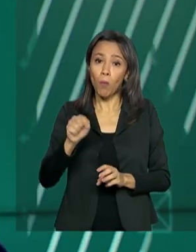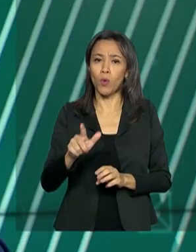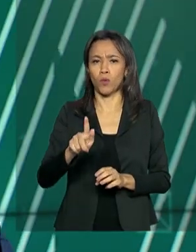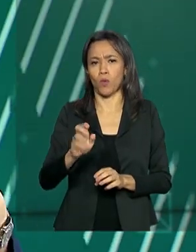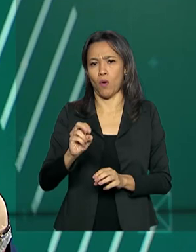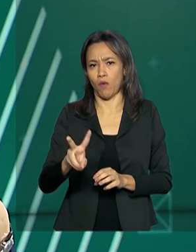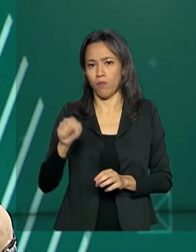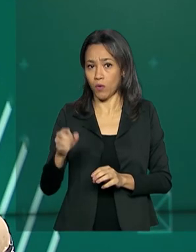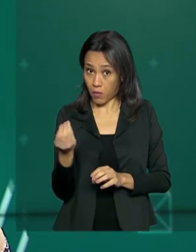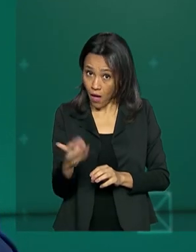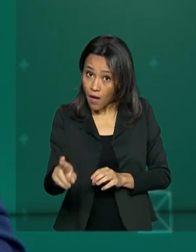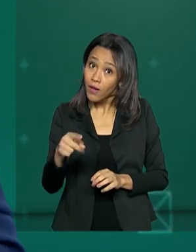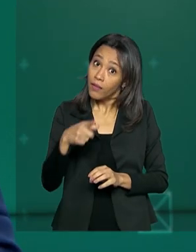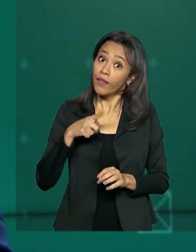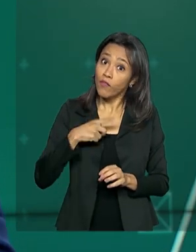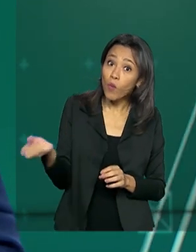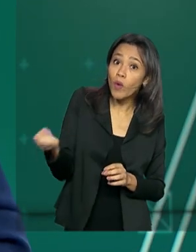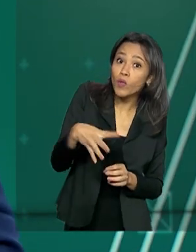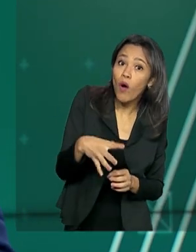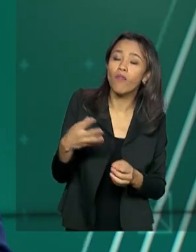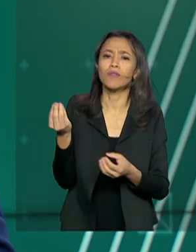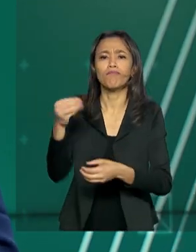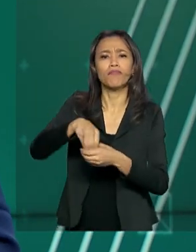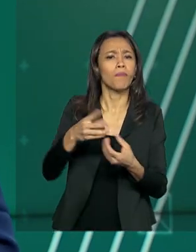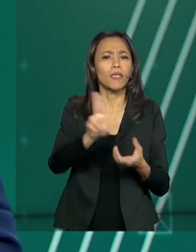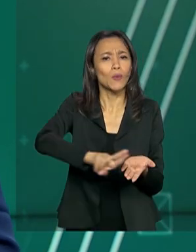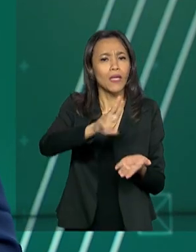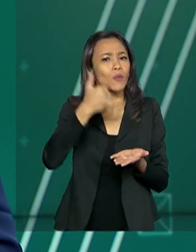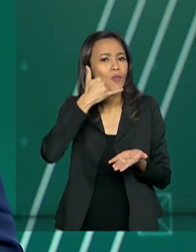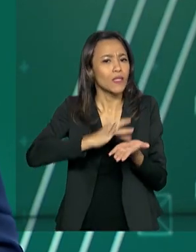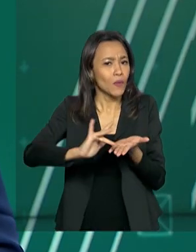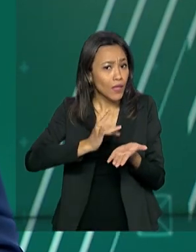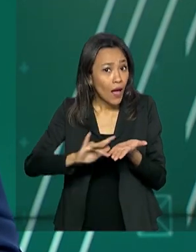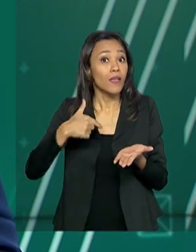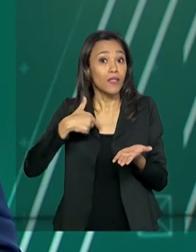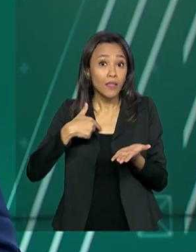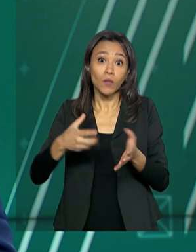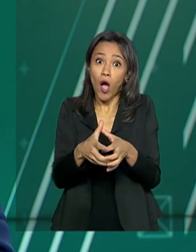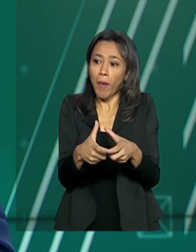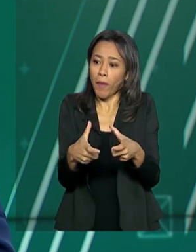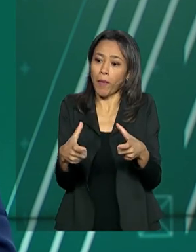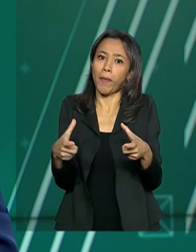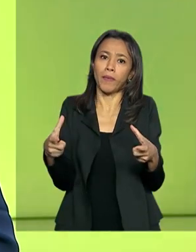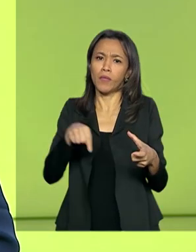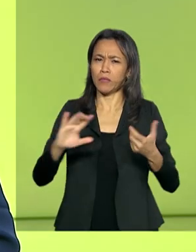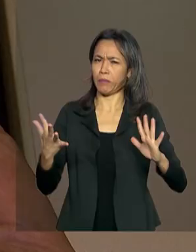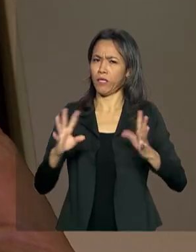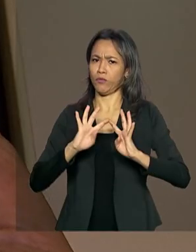agora uma versão atualizada para acesso via celular. As demandas aumentaram nesse período de isolamento social.